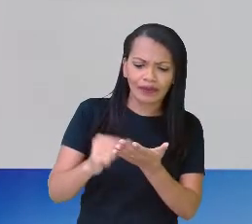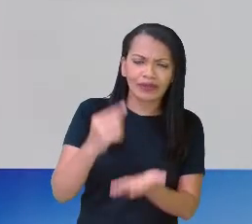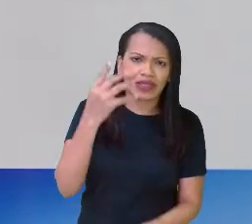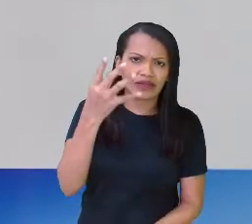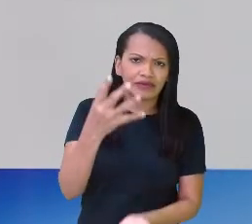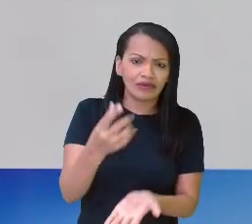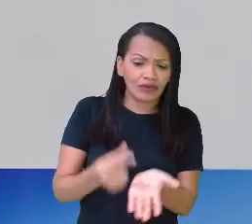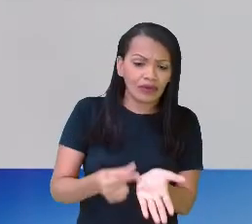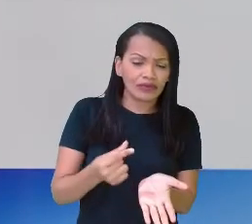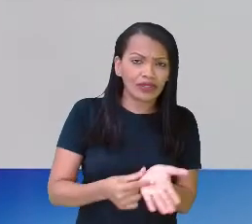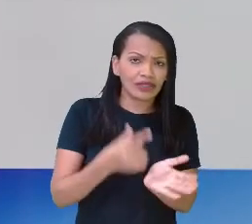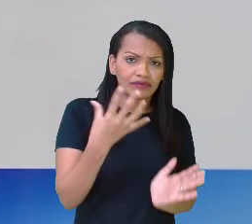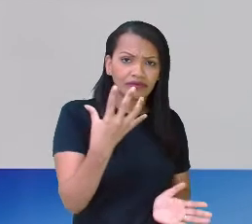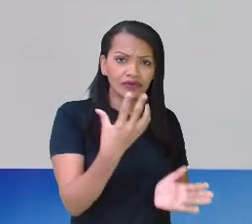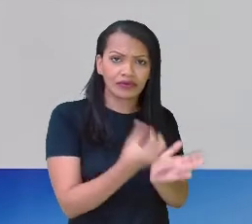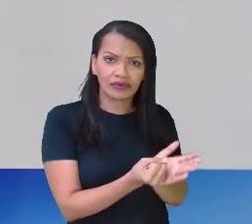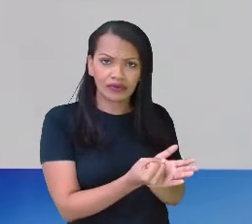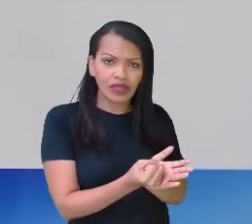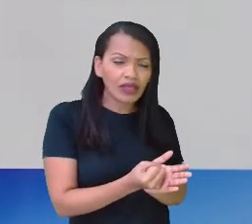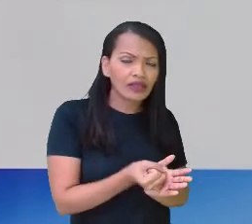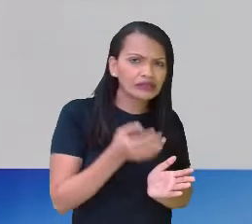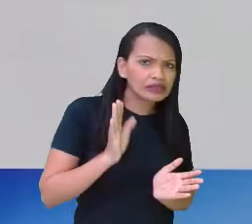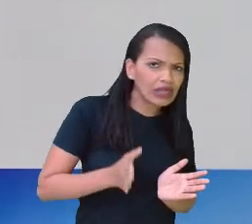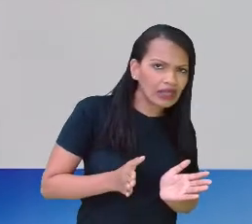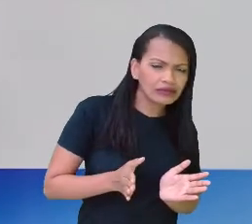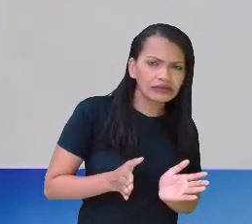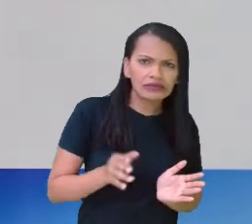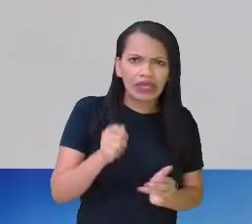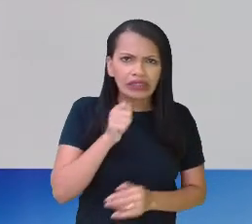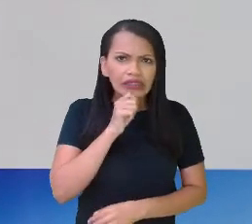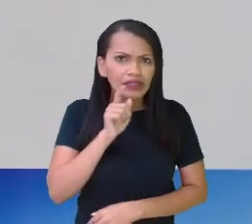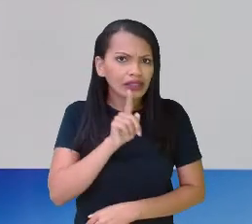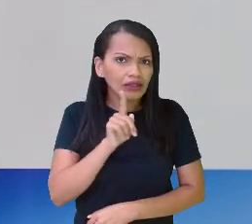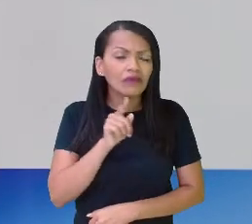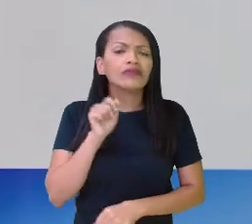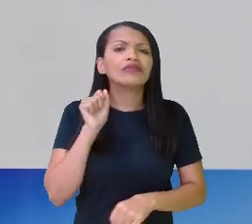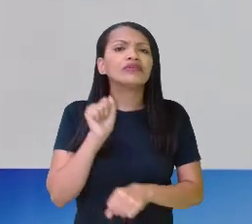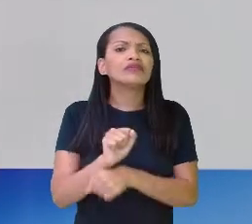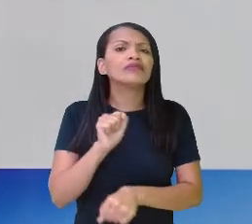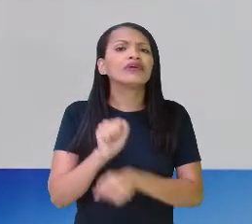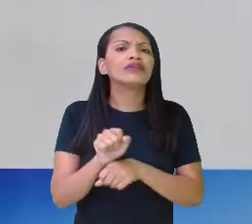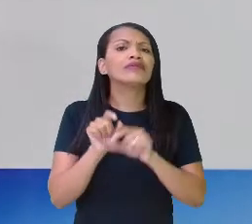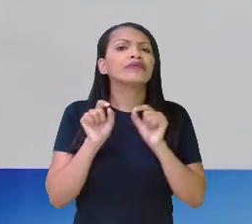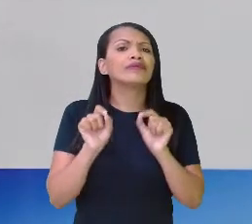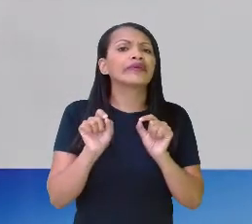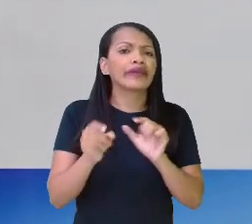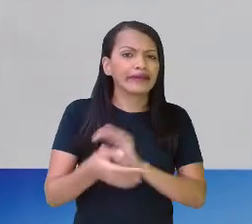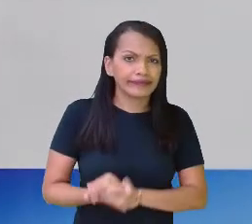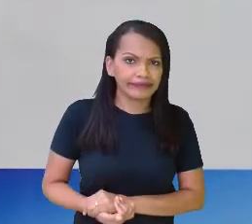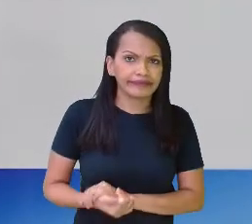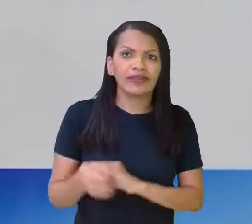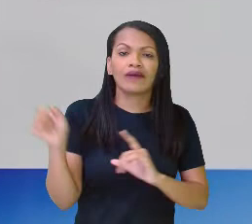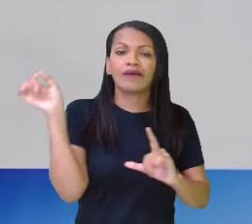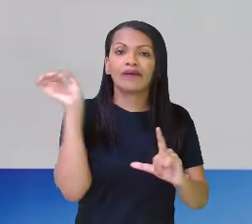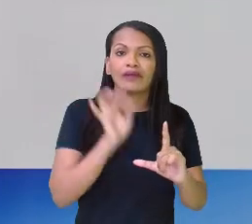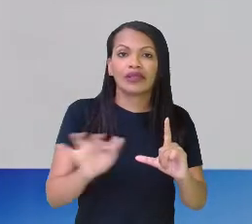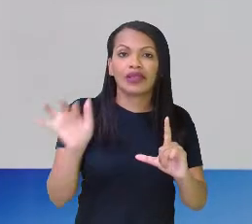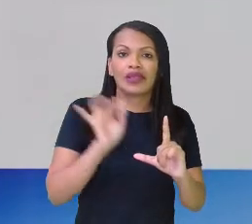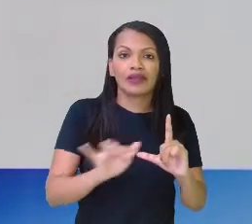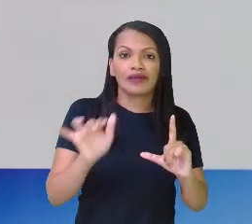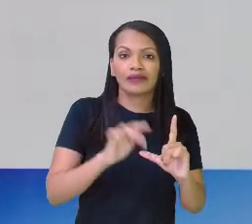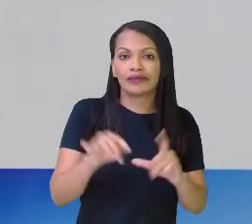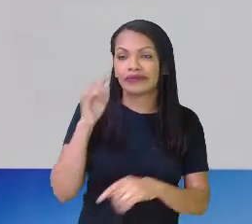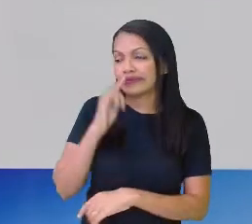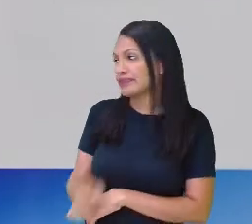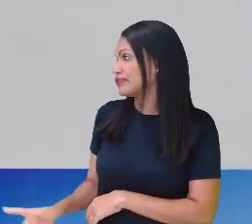Educa Recife? Ainda não? Está esperando o quê? Acesse o QR Code que vai aparecer na sua telinha e